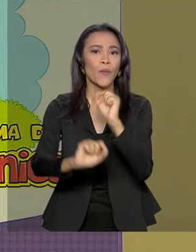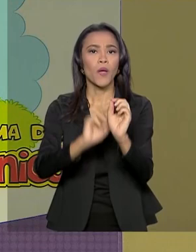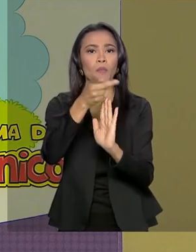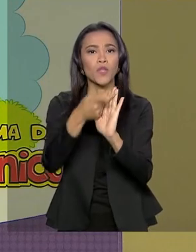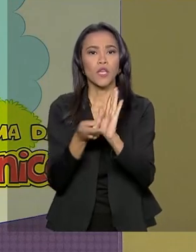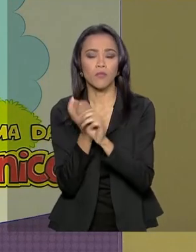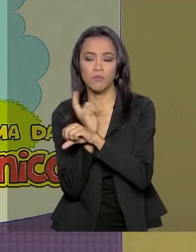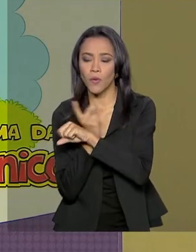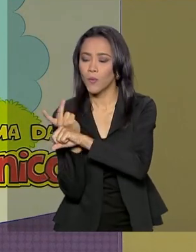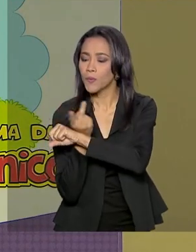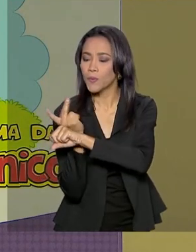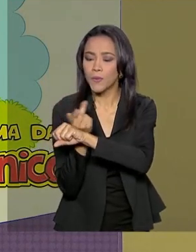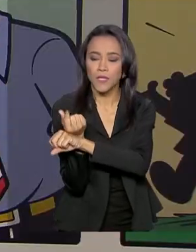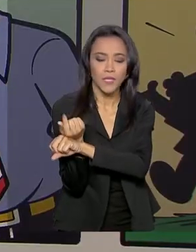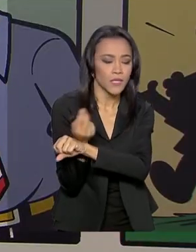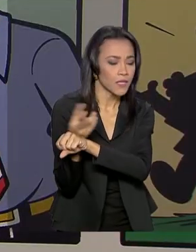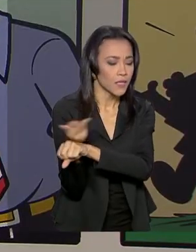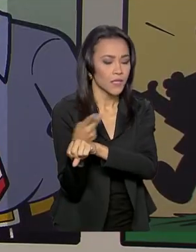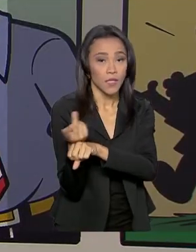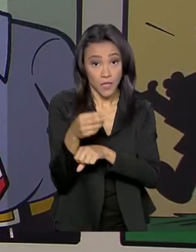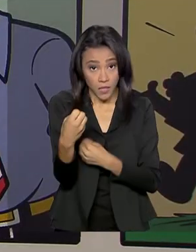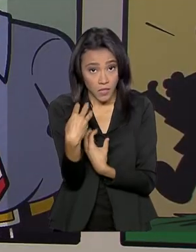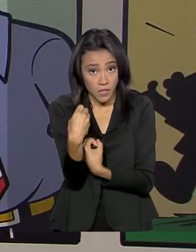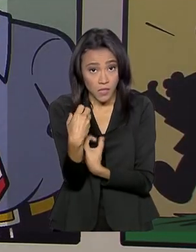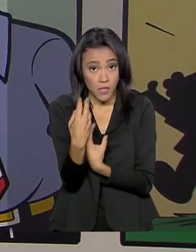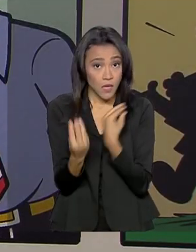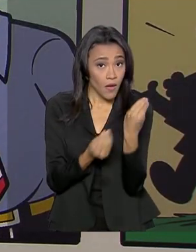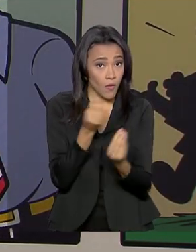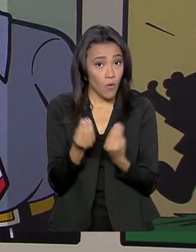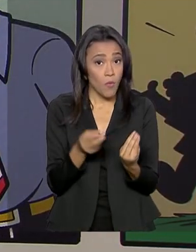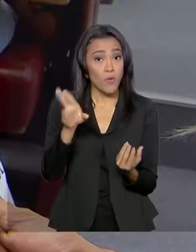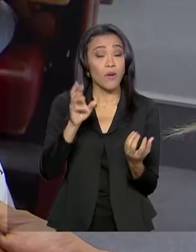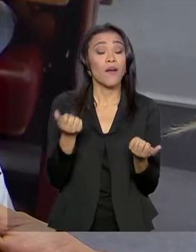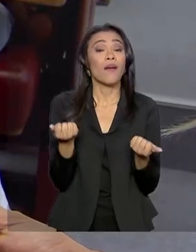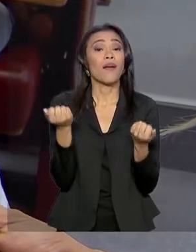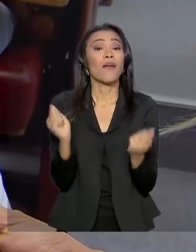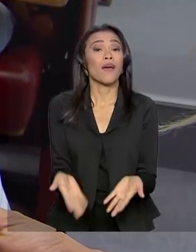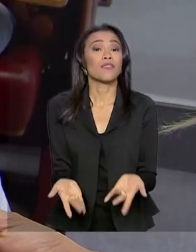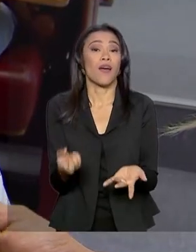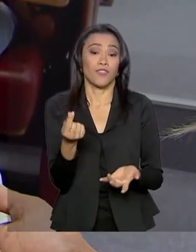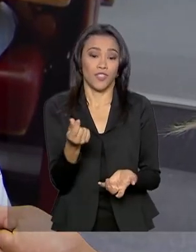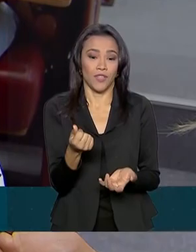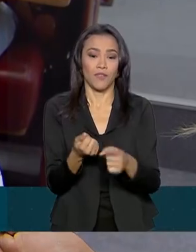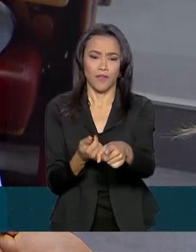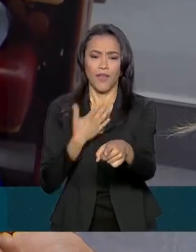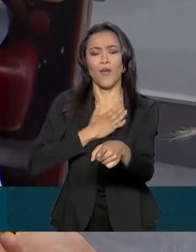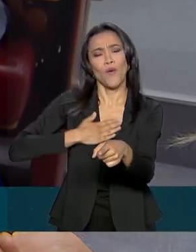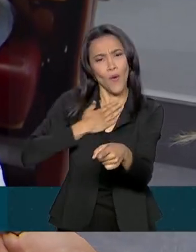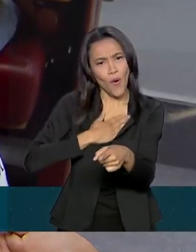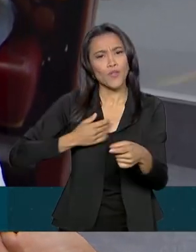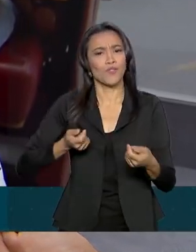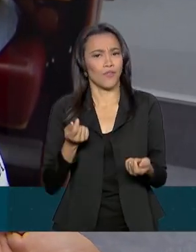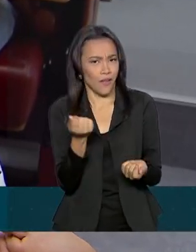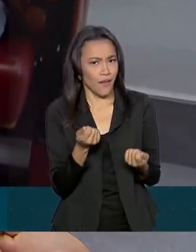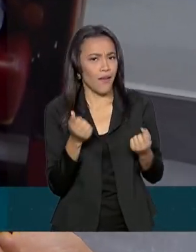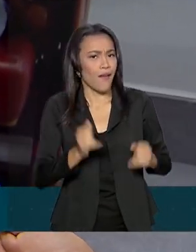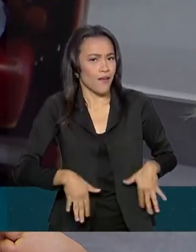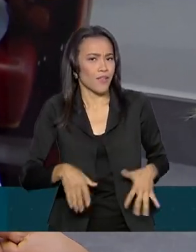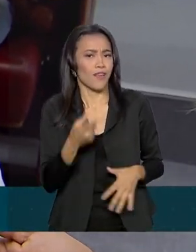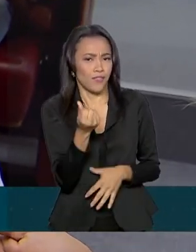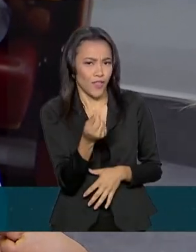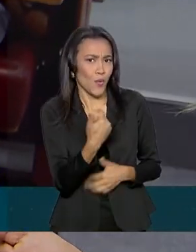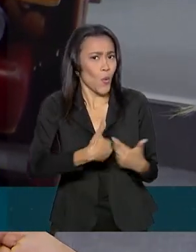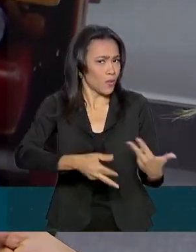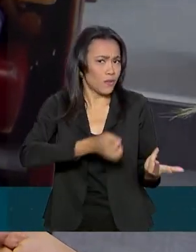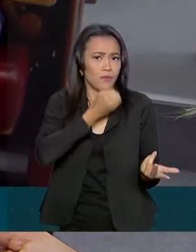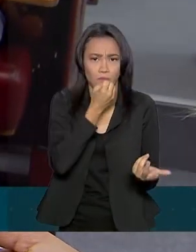Busca do Tesouro, que ensina sobre gastos públicos e privados. Eu gosto de gastar dinheiro com coisas boas, mas também eu sei que